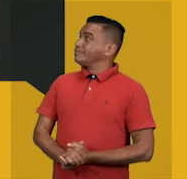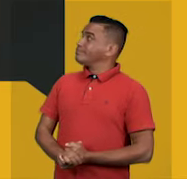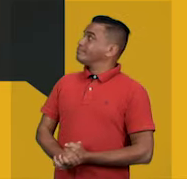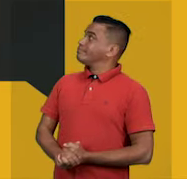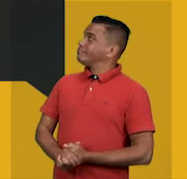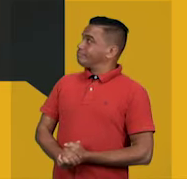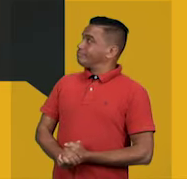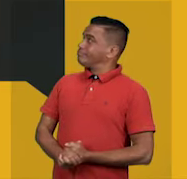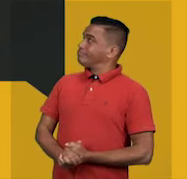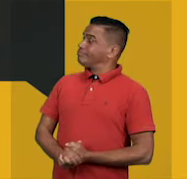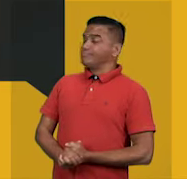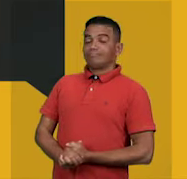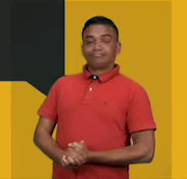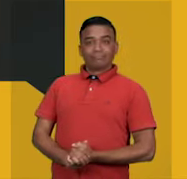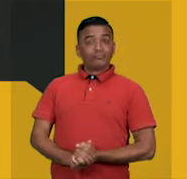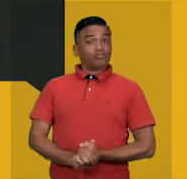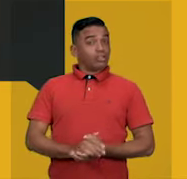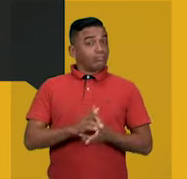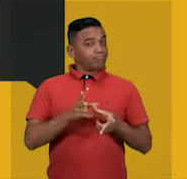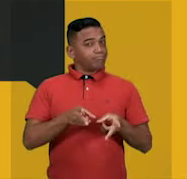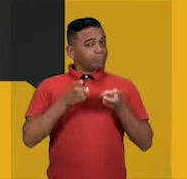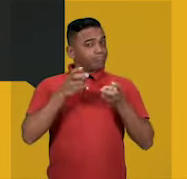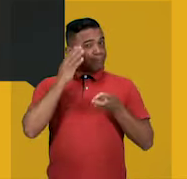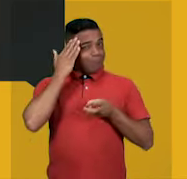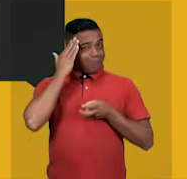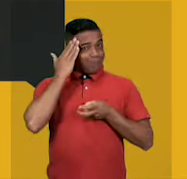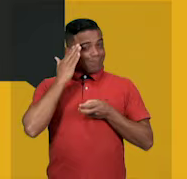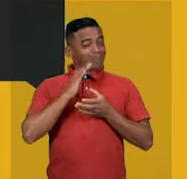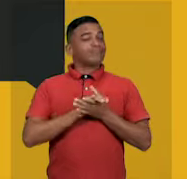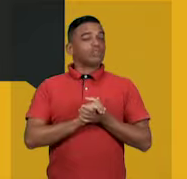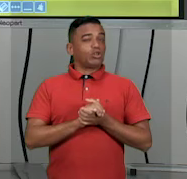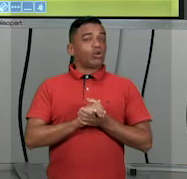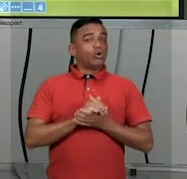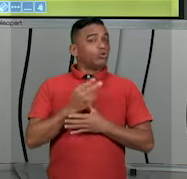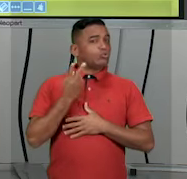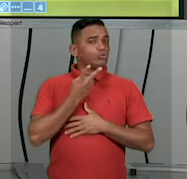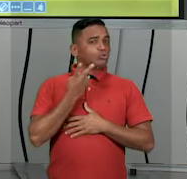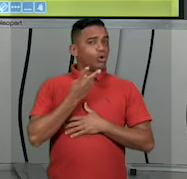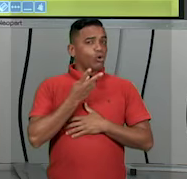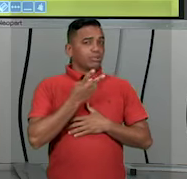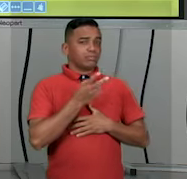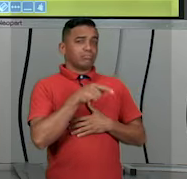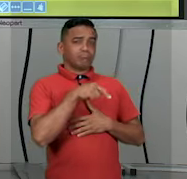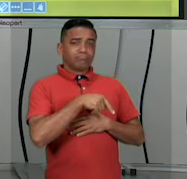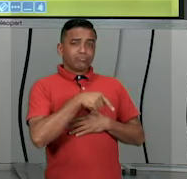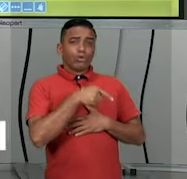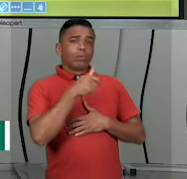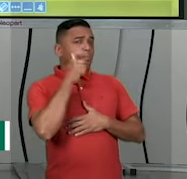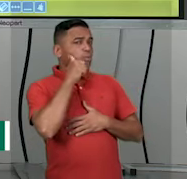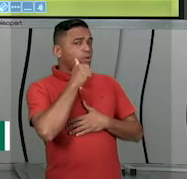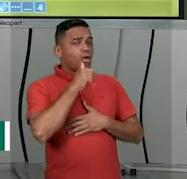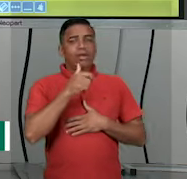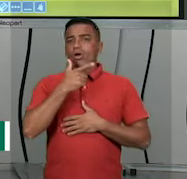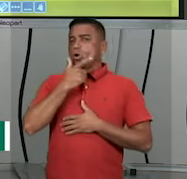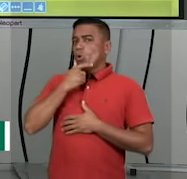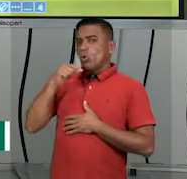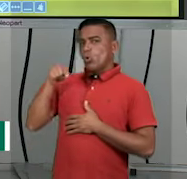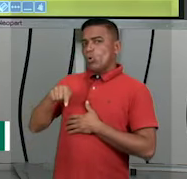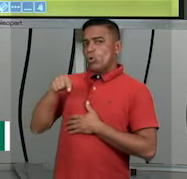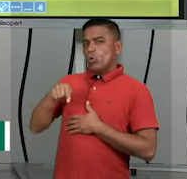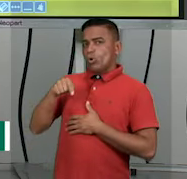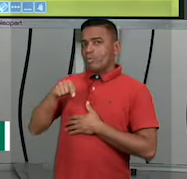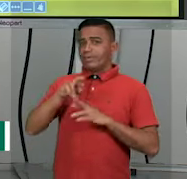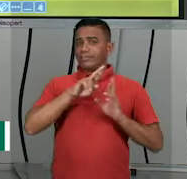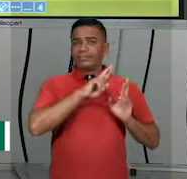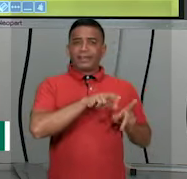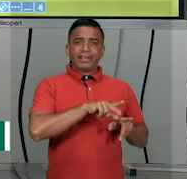Nós entendemos que são eles que determinam a diferença biológica no corpo